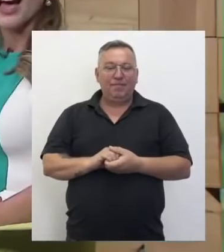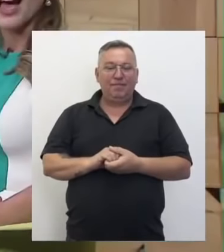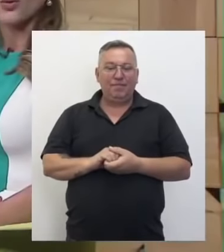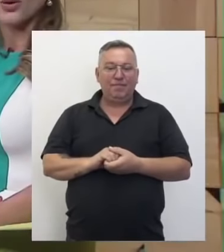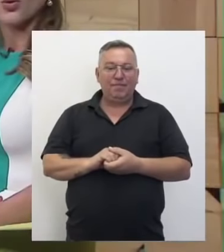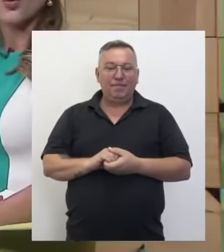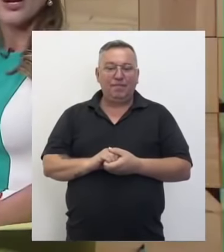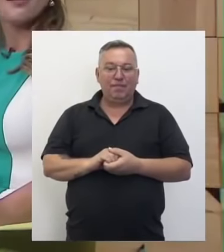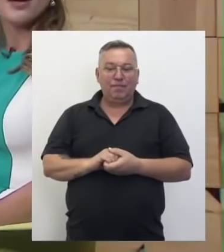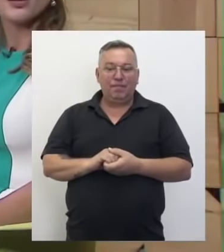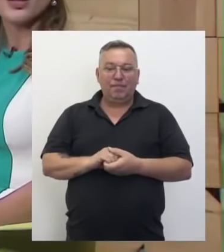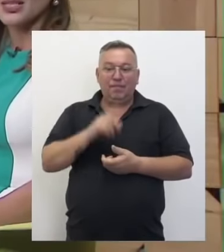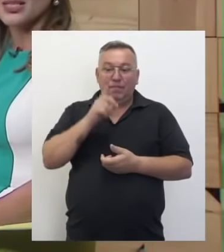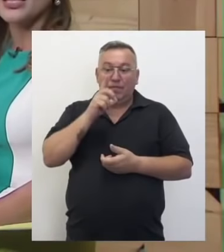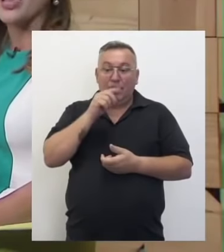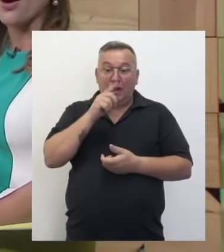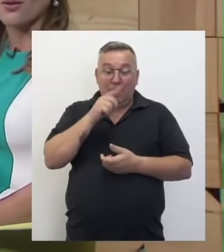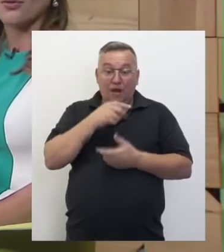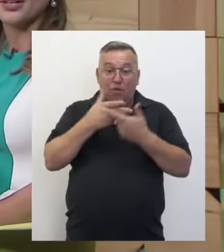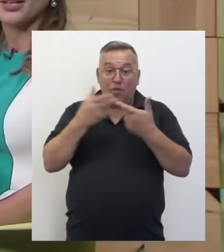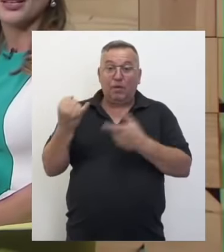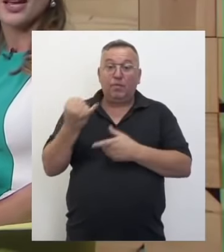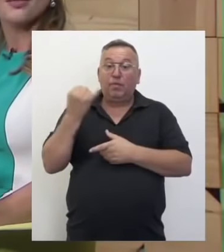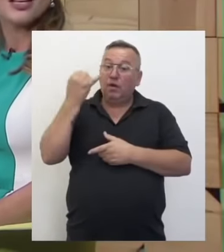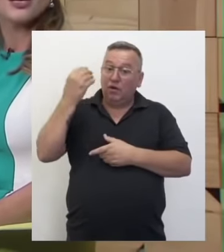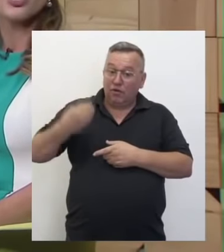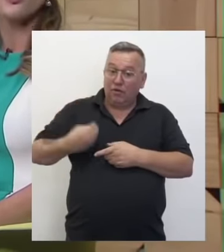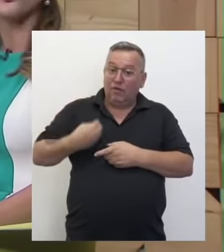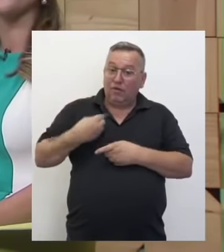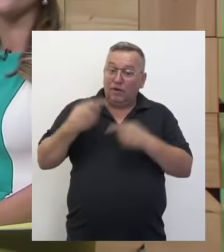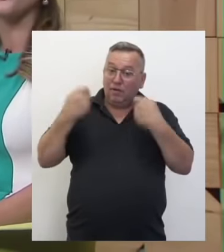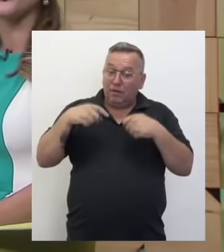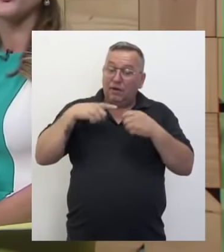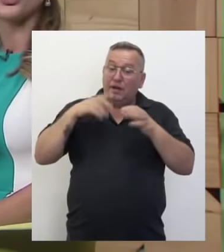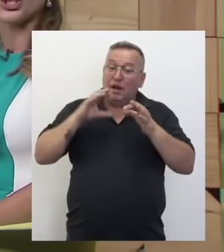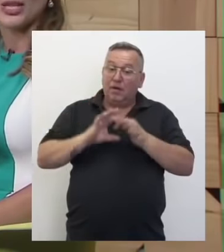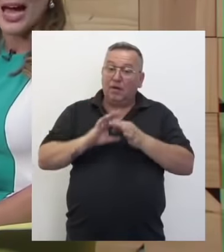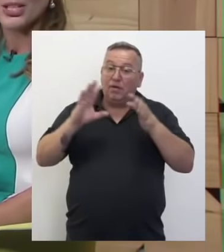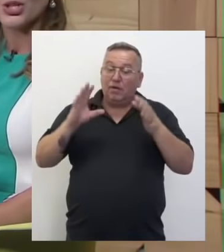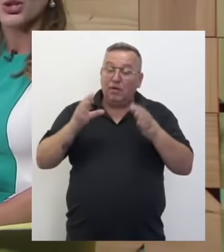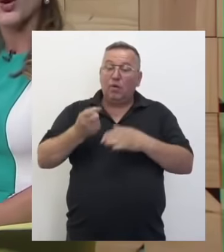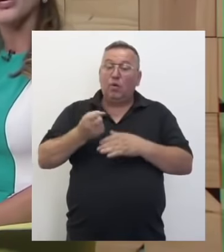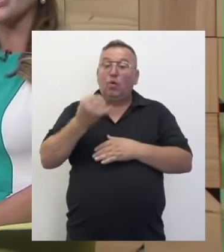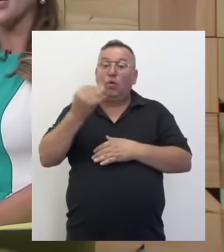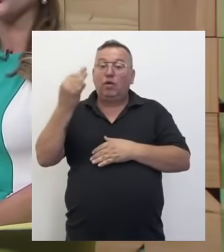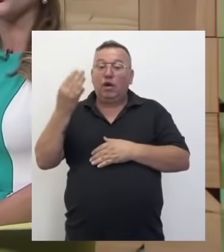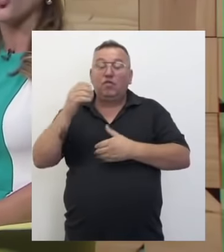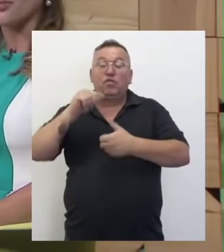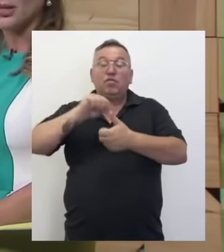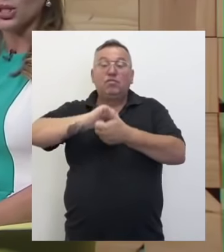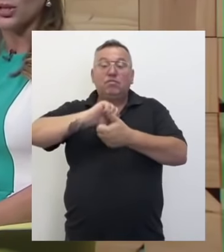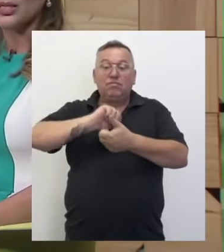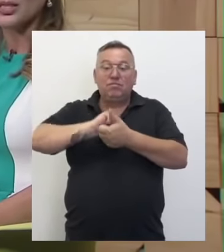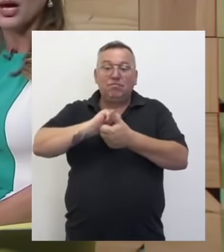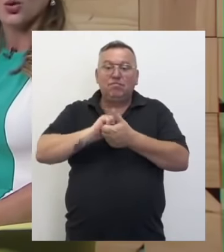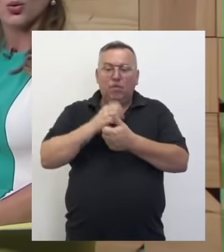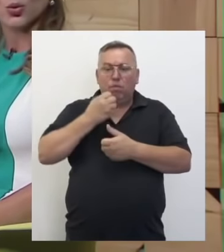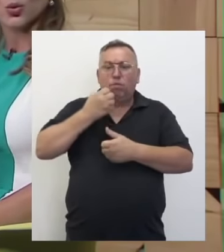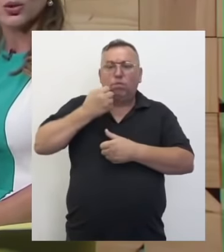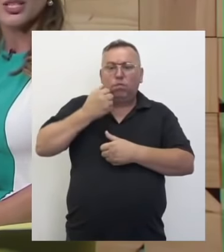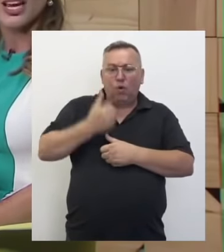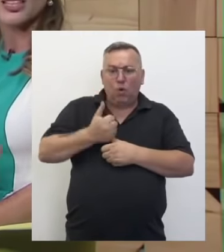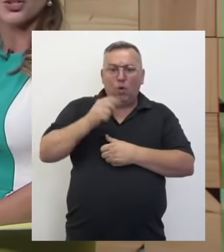A água como elemento essencial à vida deve estar disponível em quantidade e qualidade compatíveis